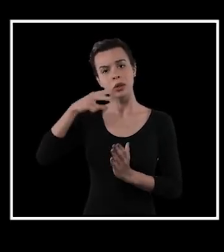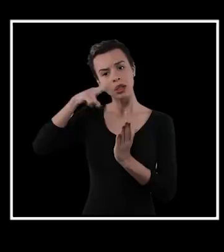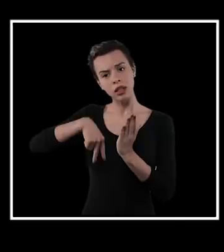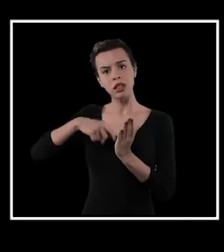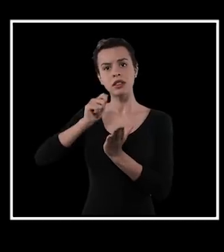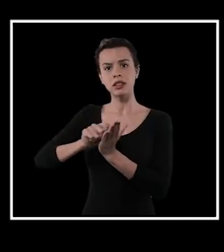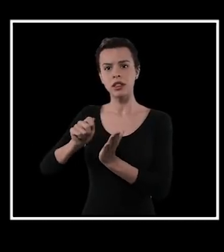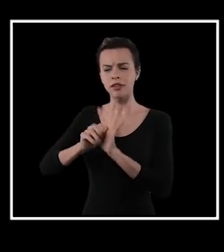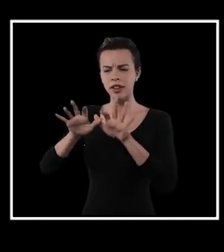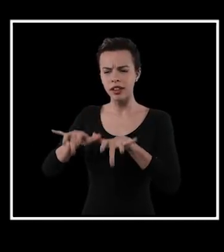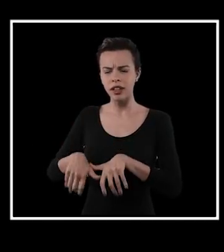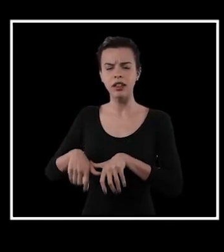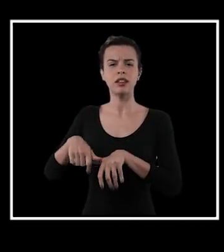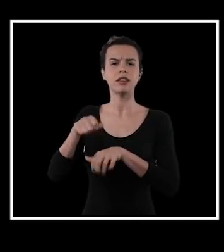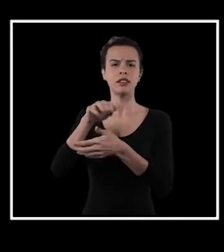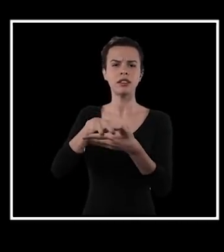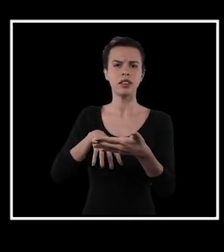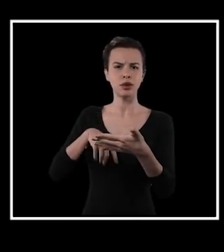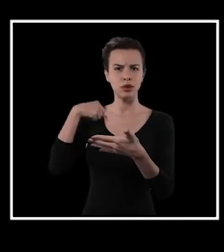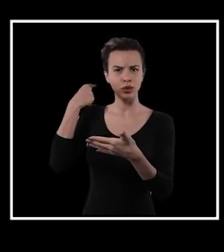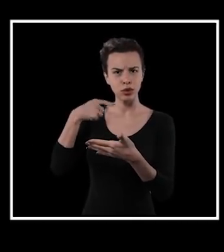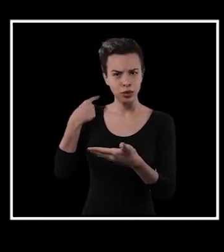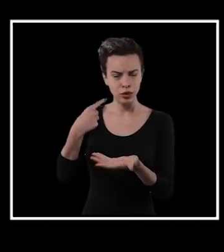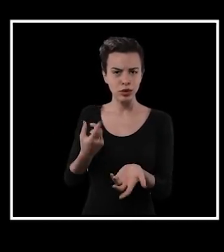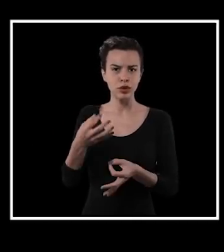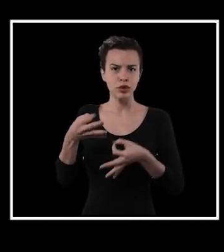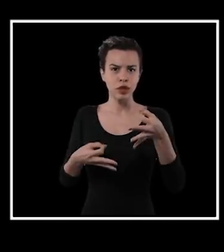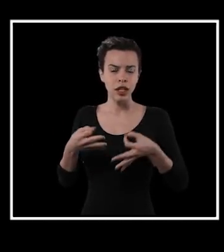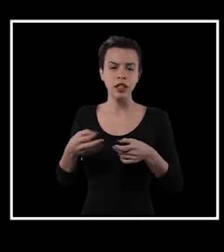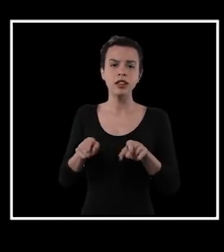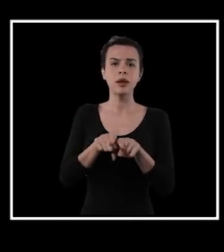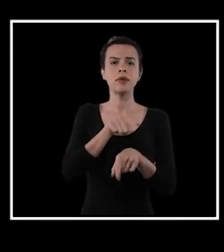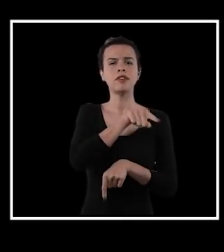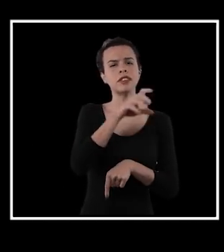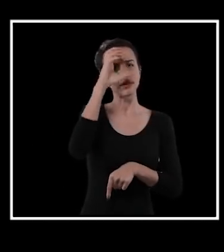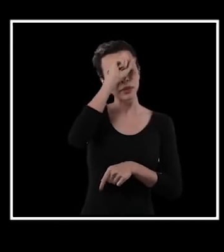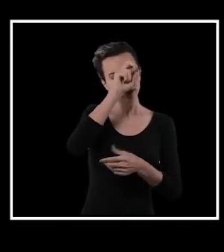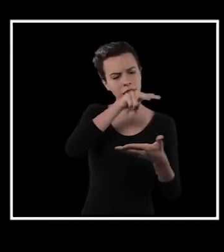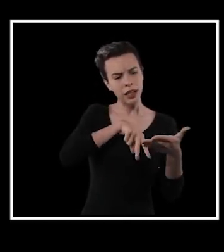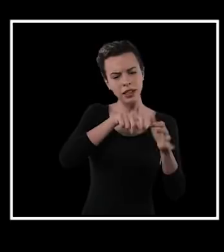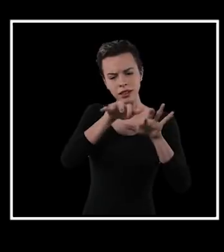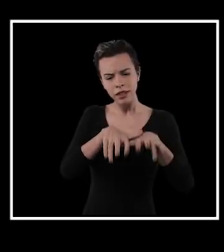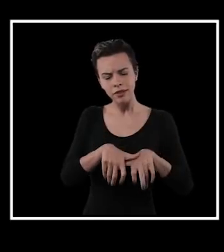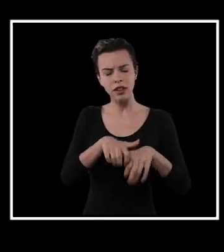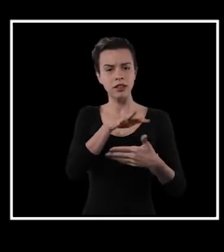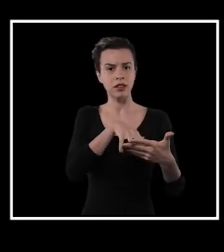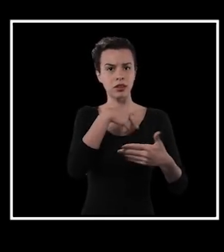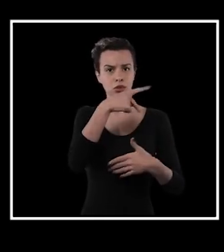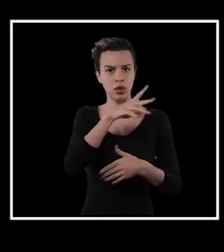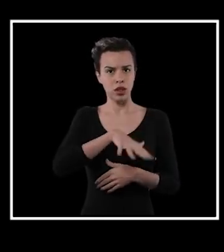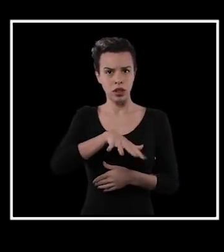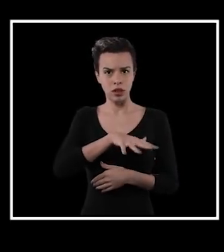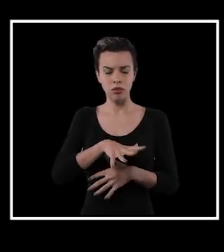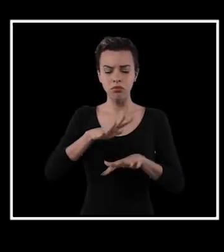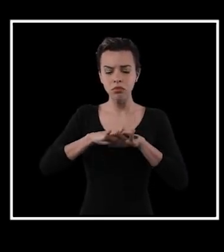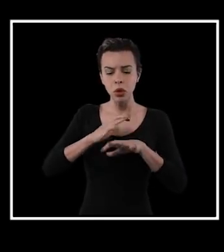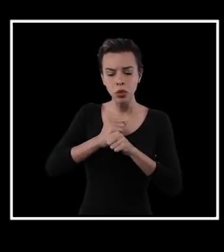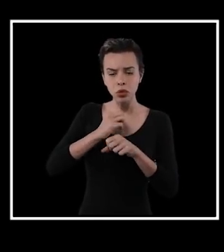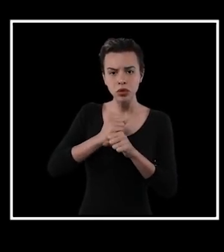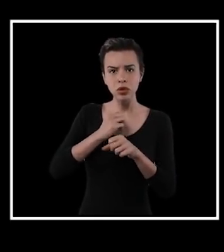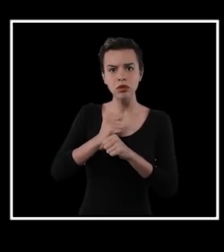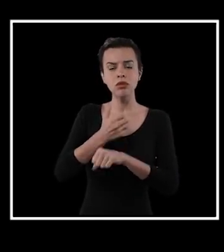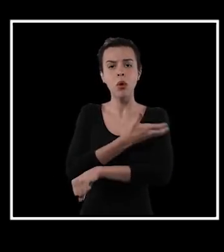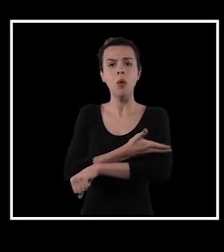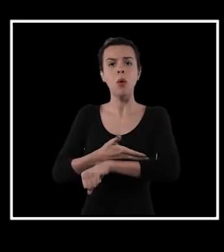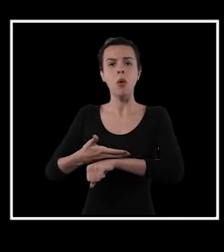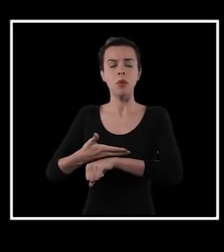eu aprendi na faculdade de Direito? A ler e escrever. A ler e escrever os textos jurídicos. Você aprendeu a ler e escrever os textos da sua área. A gente aprende isso. A